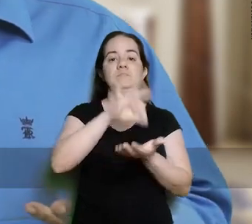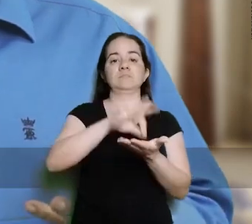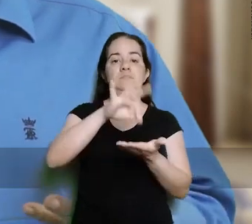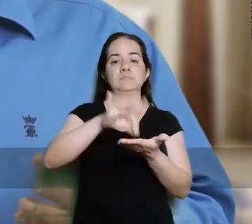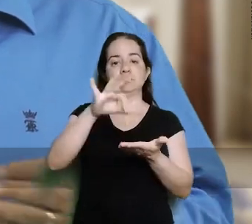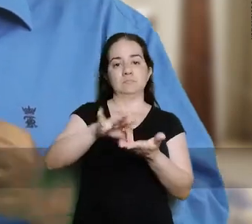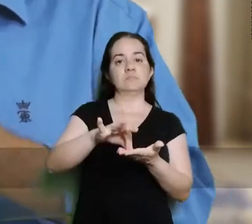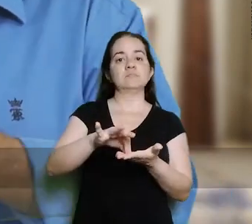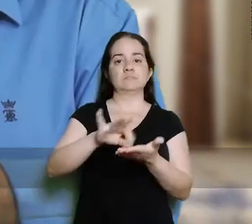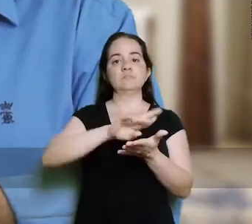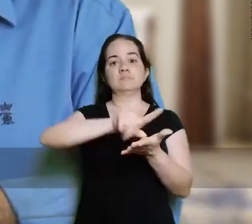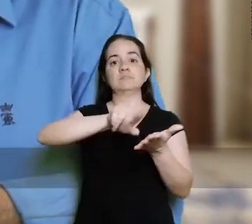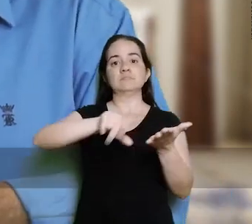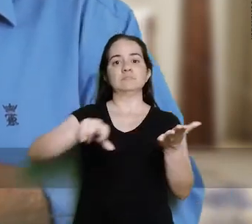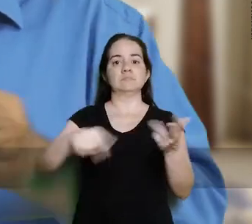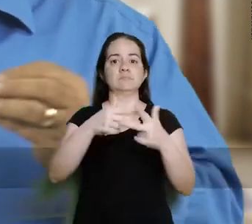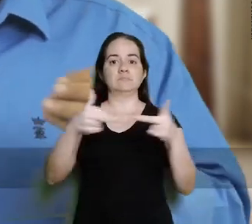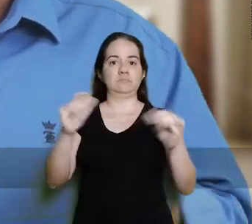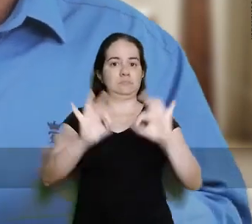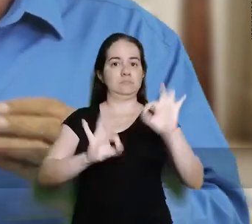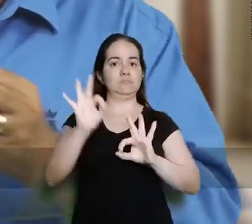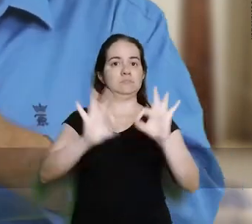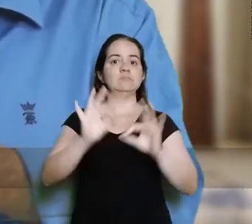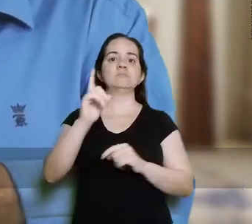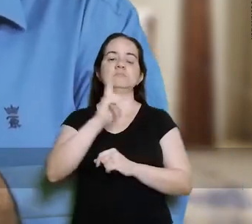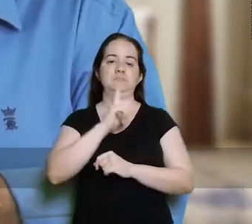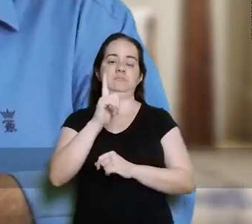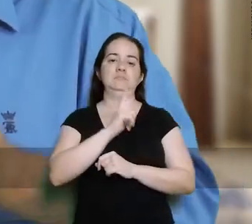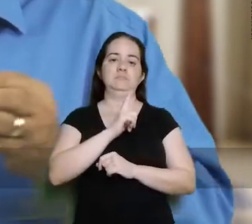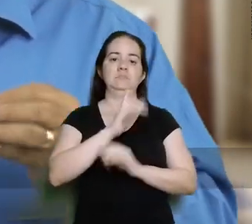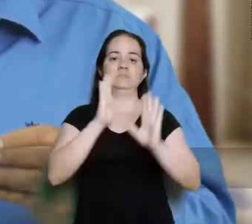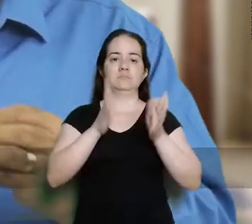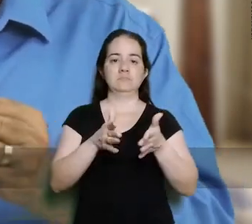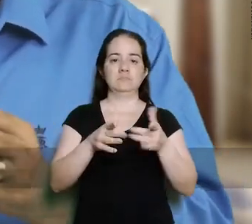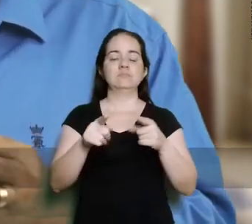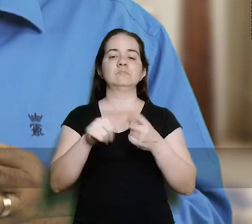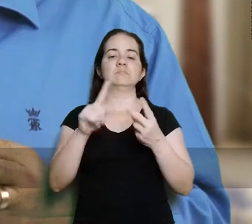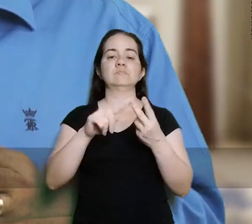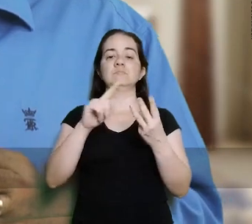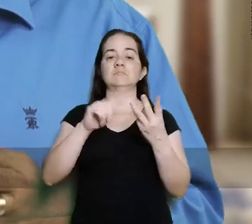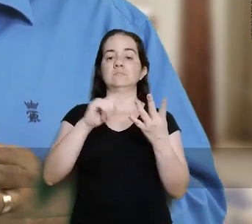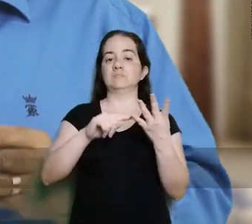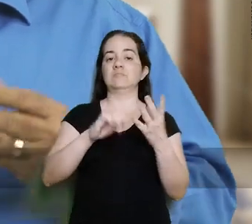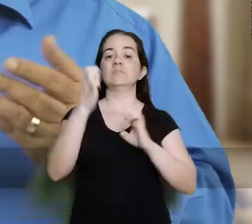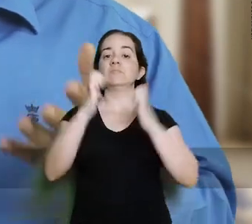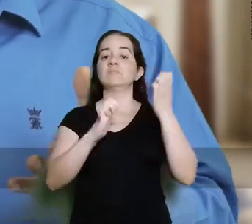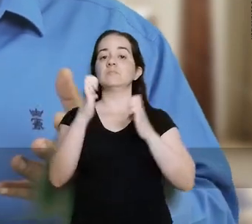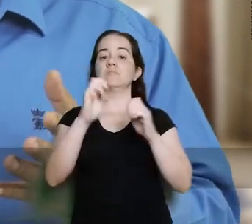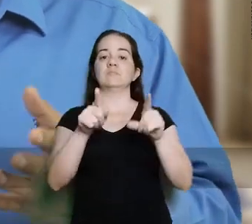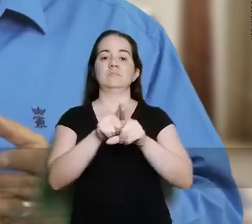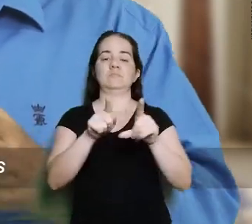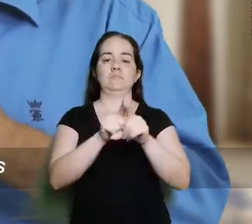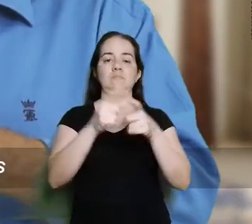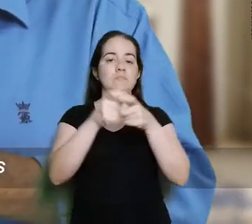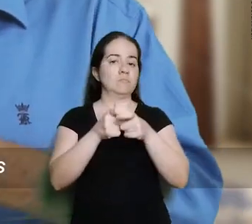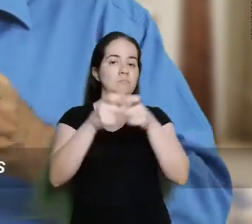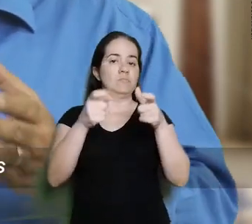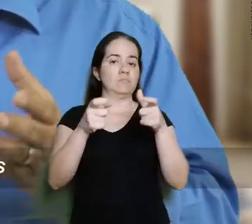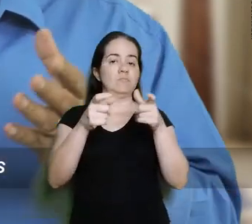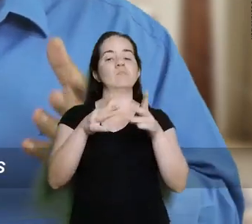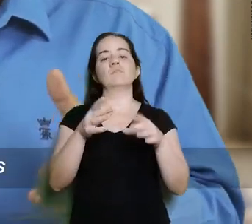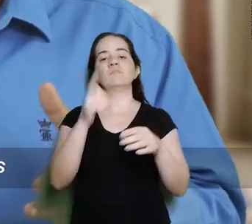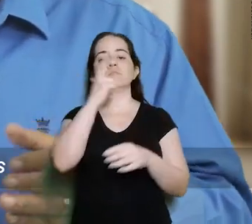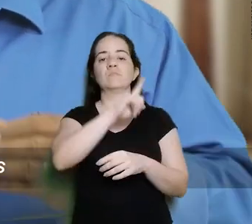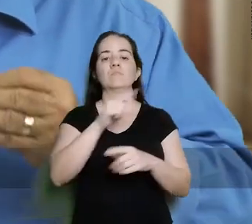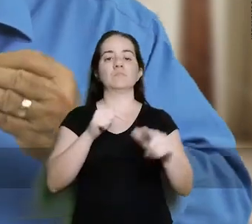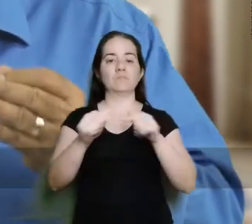os idosos, para a agricultura, tanto a agroindústria quanto a de base familiar. Para o micro, o pequeno e